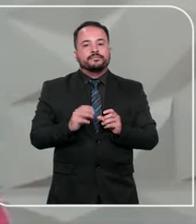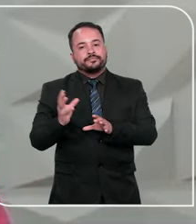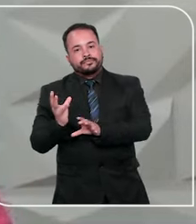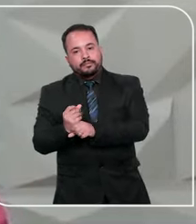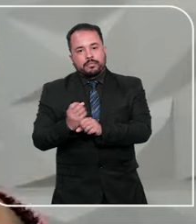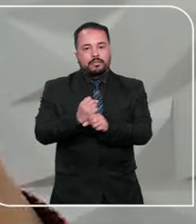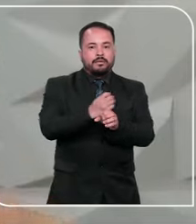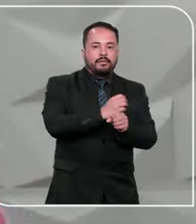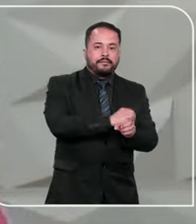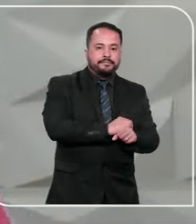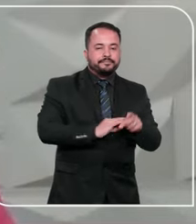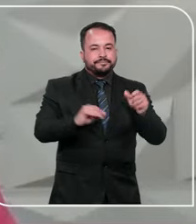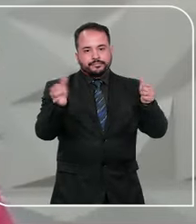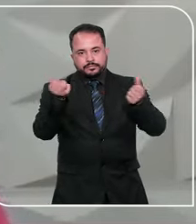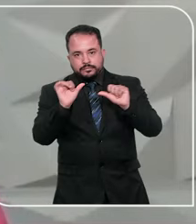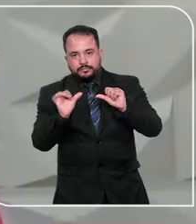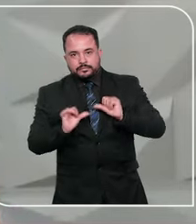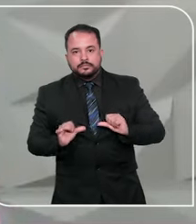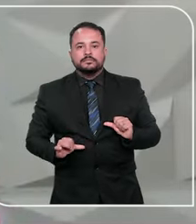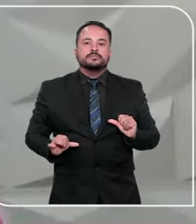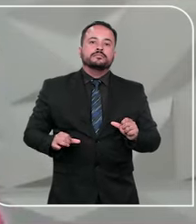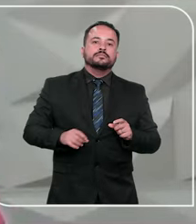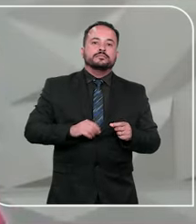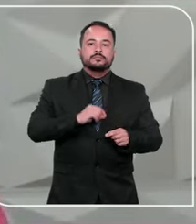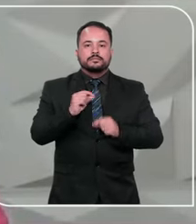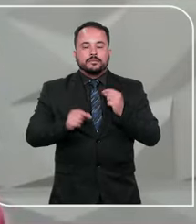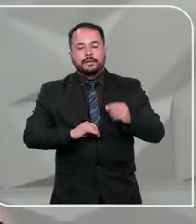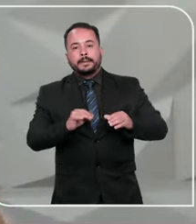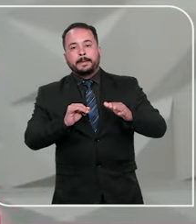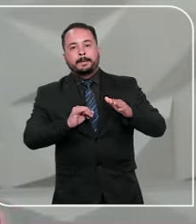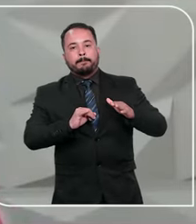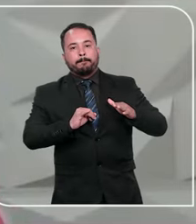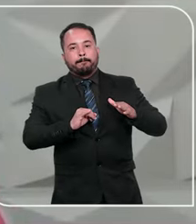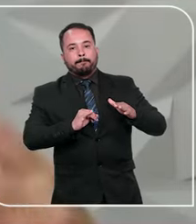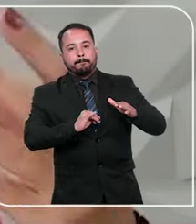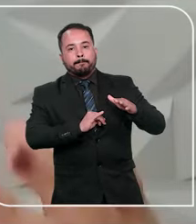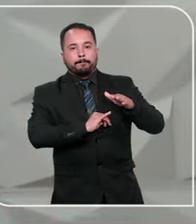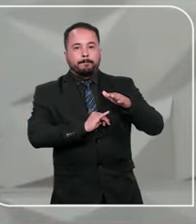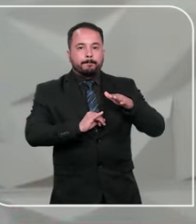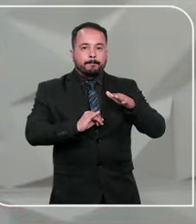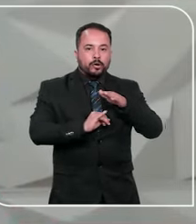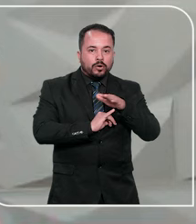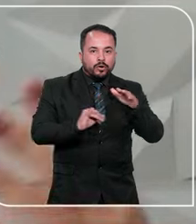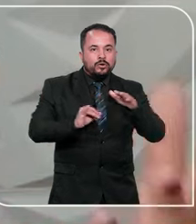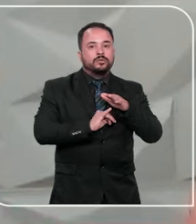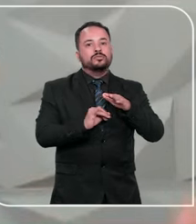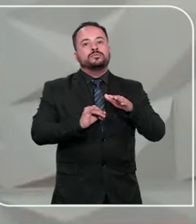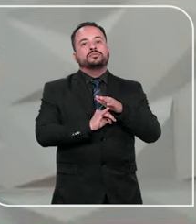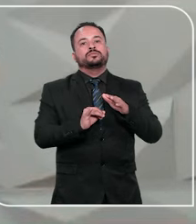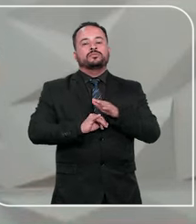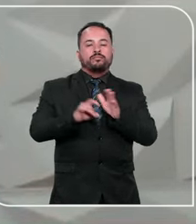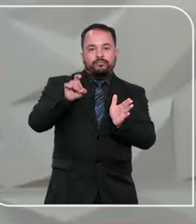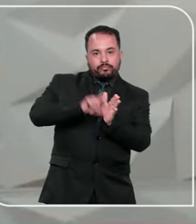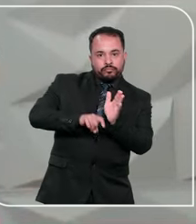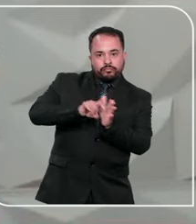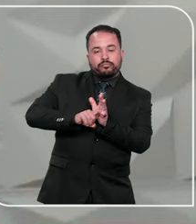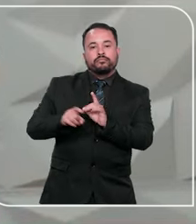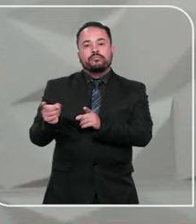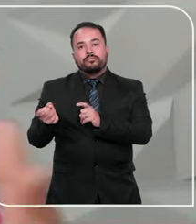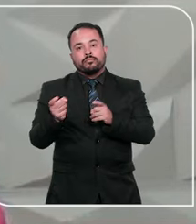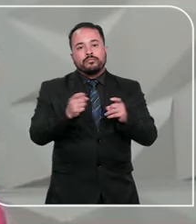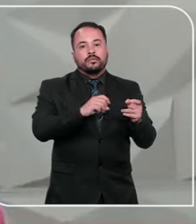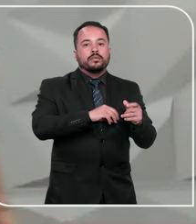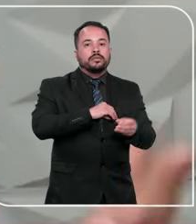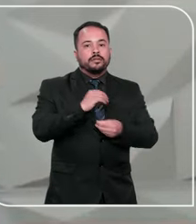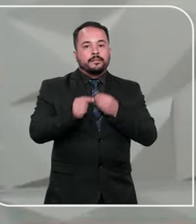fazer um cálculo, fazer uma avaliação, levantamento de impostos, pagamento de impostos, últimas declarações e